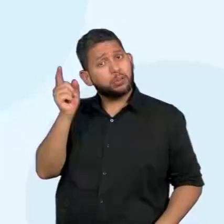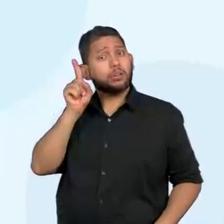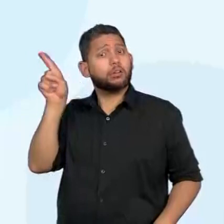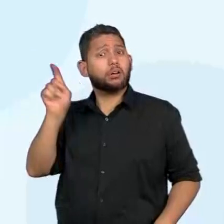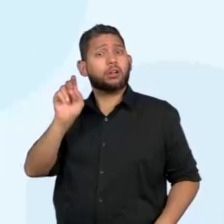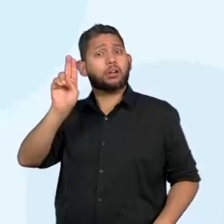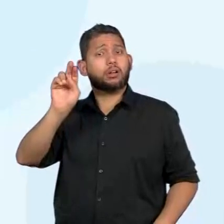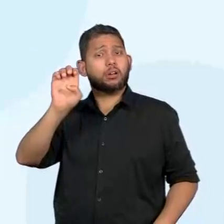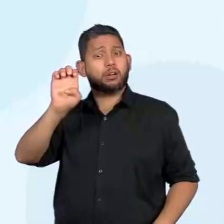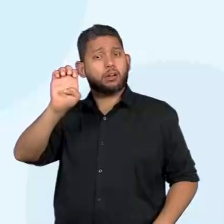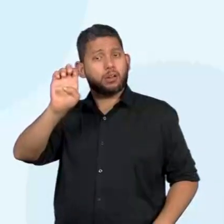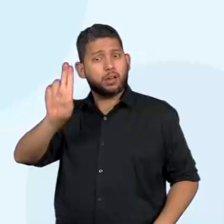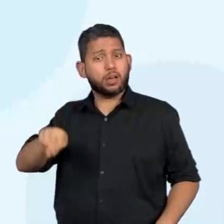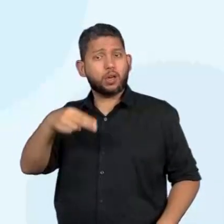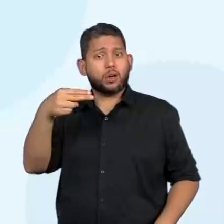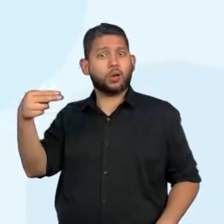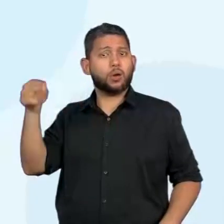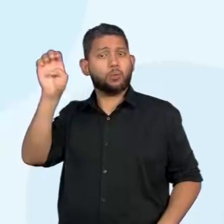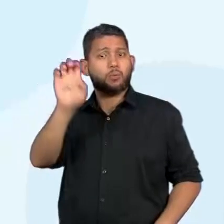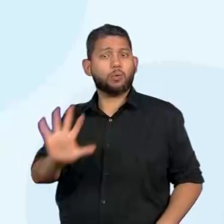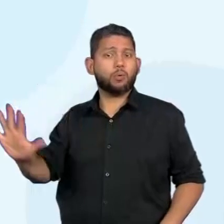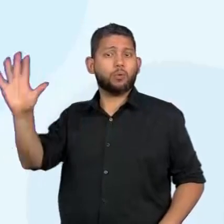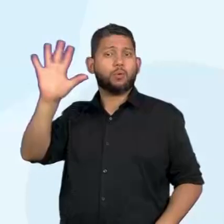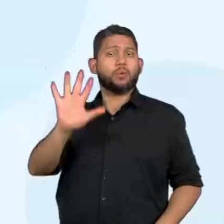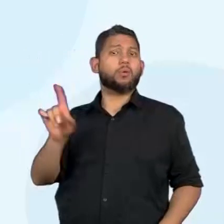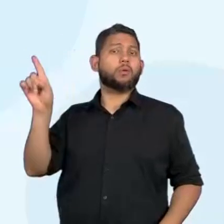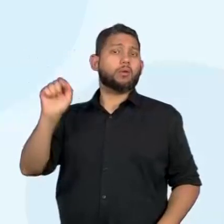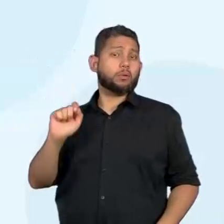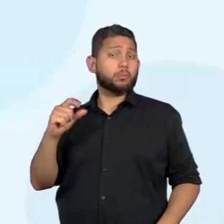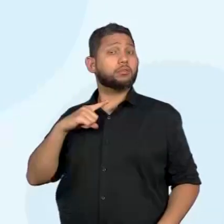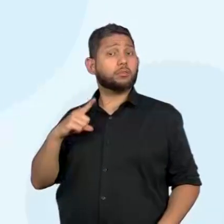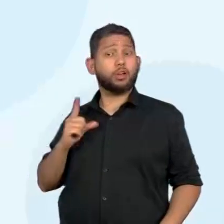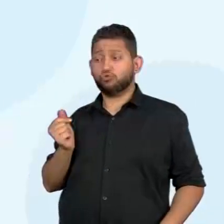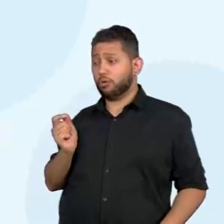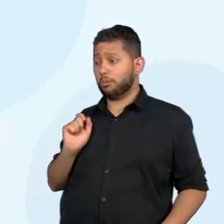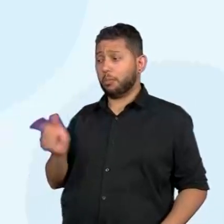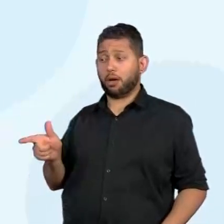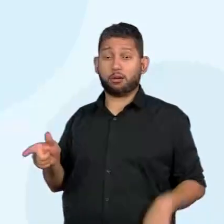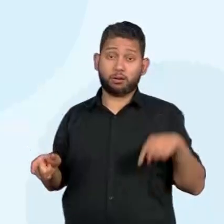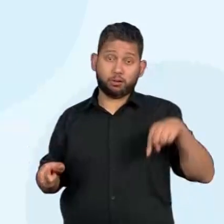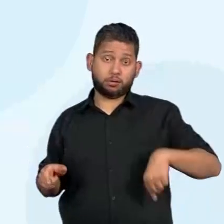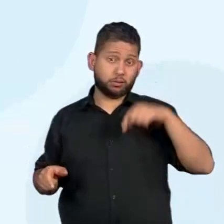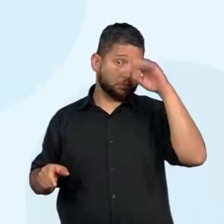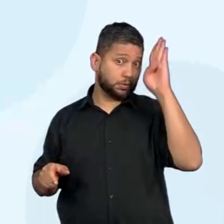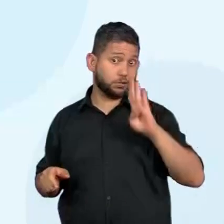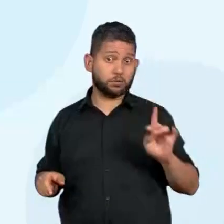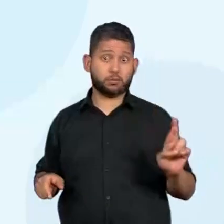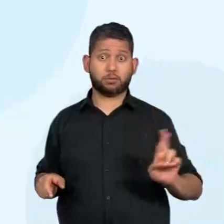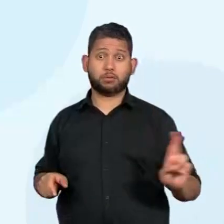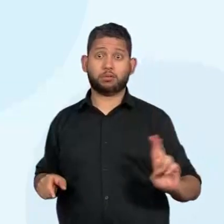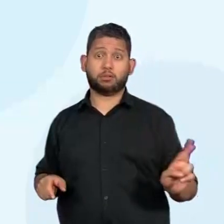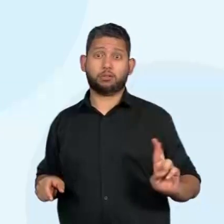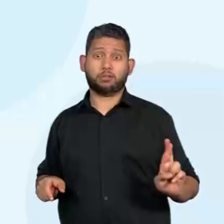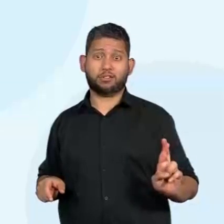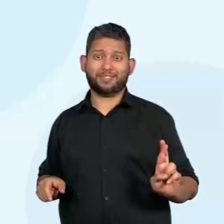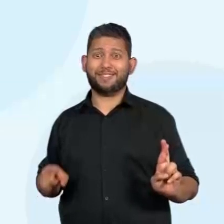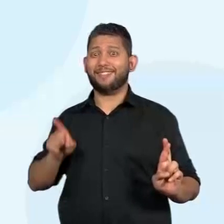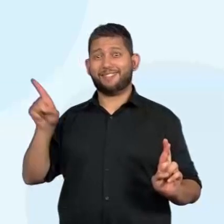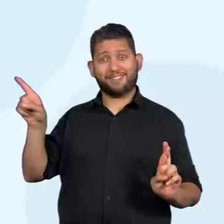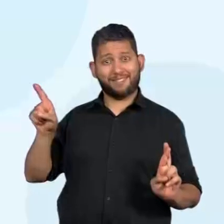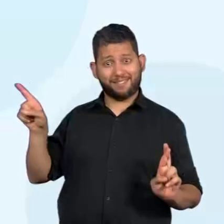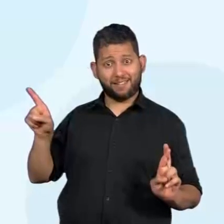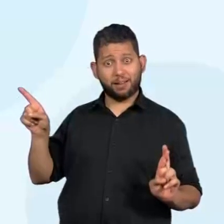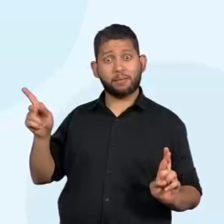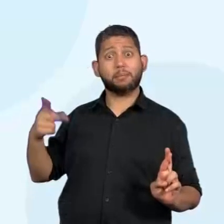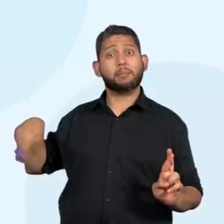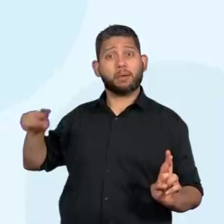que lá da Europa, no caso da Espanha, e esses dois confundiram as moedas e